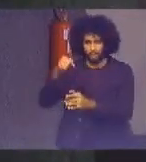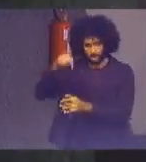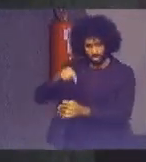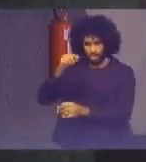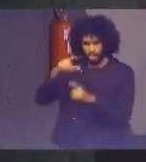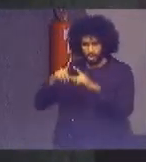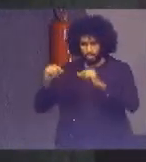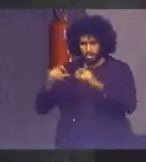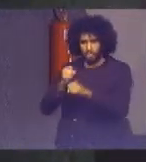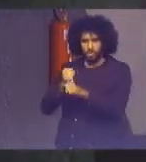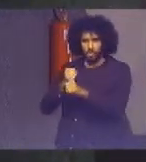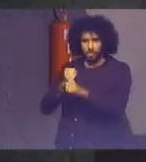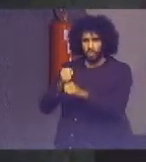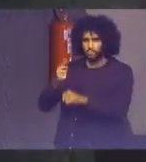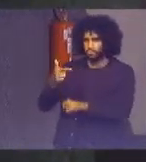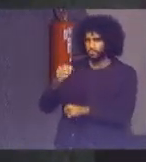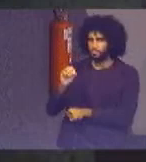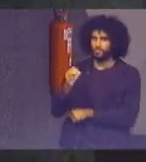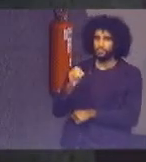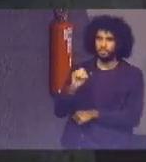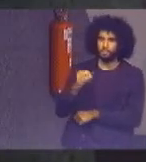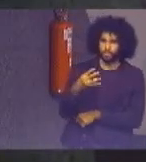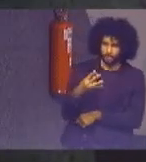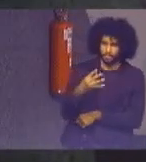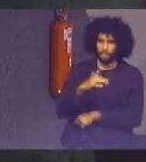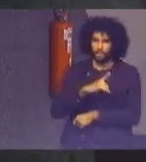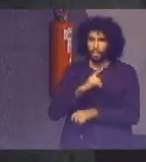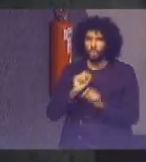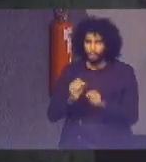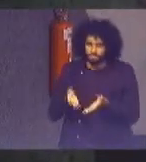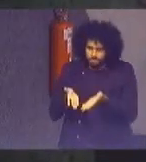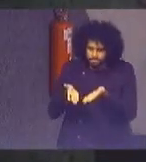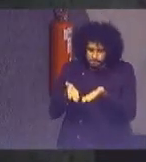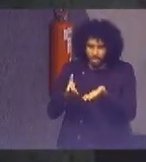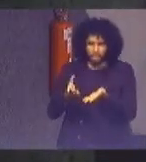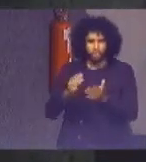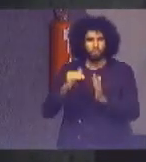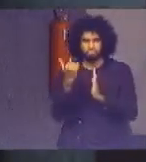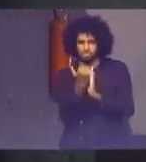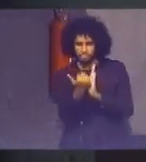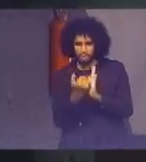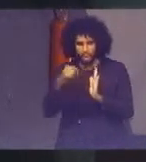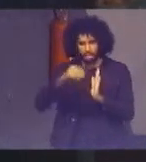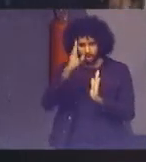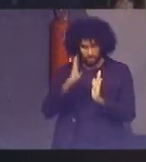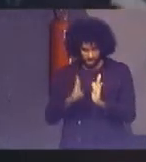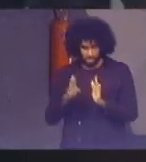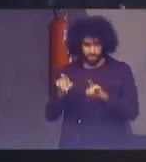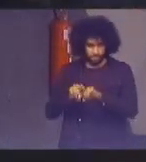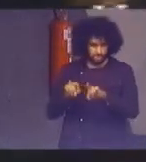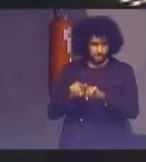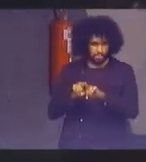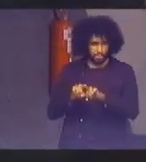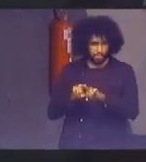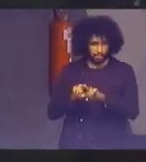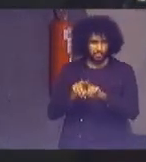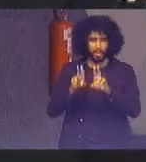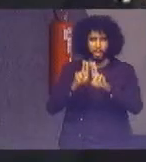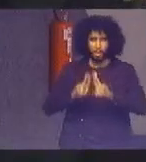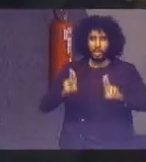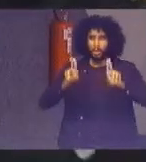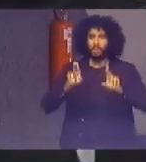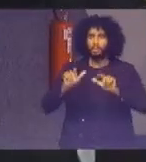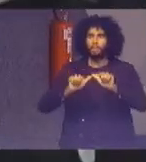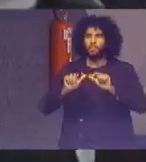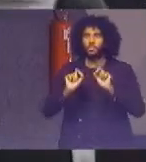2004, com uma estratégia para reforçar suas atividades no país. No Brasil, a ONU Meio Ambiente trabalha com uma